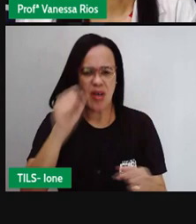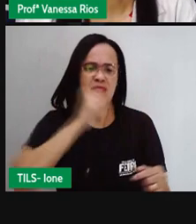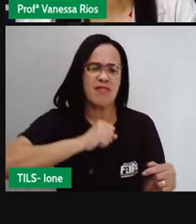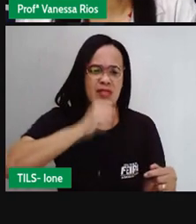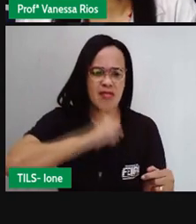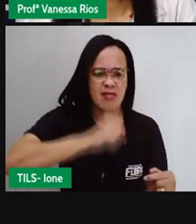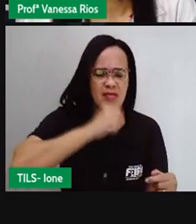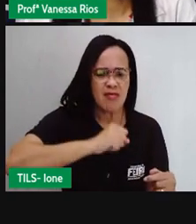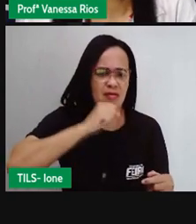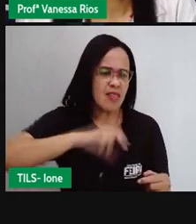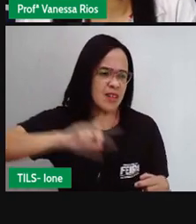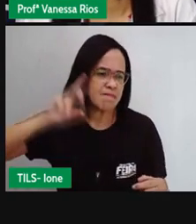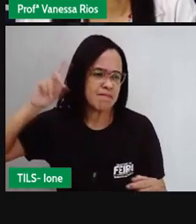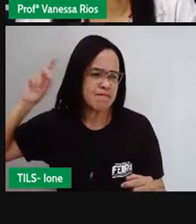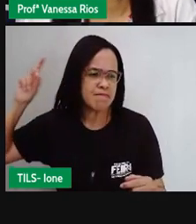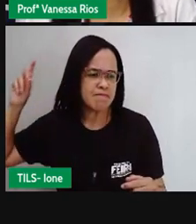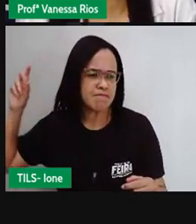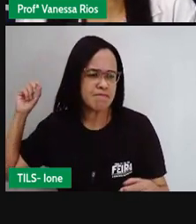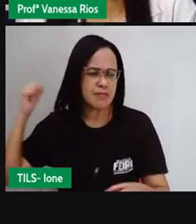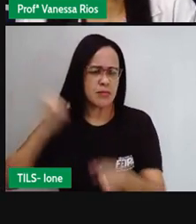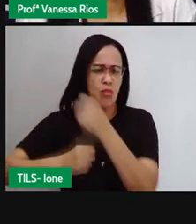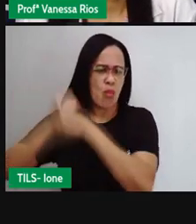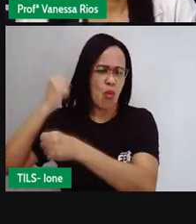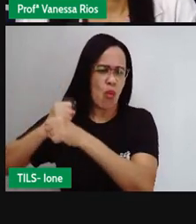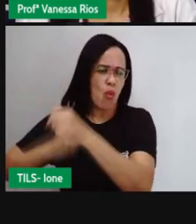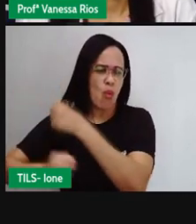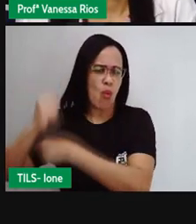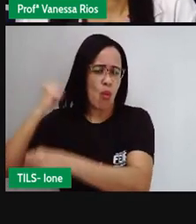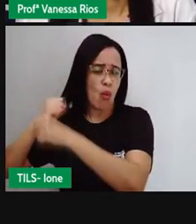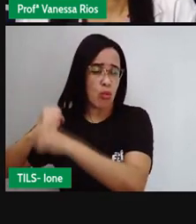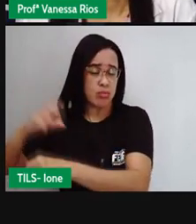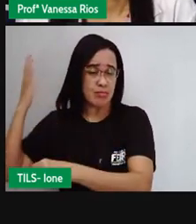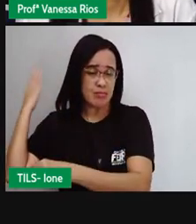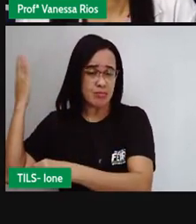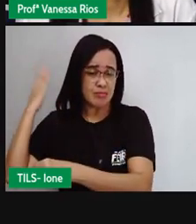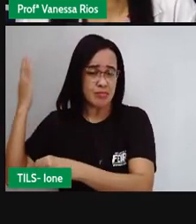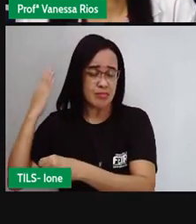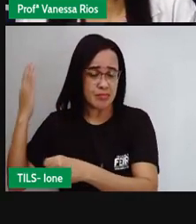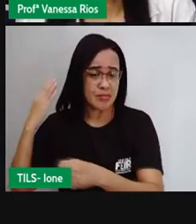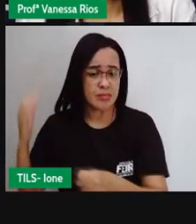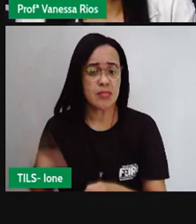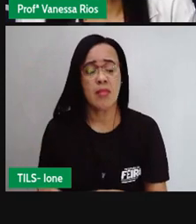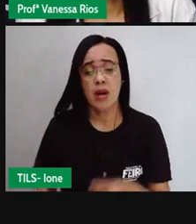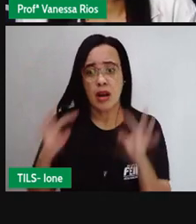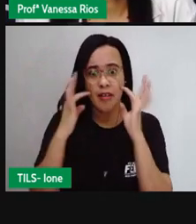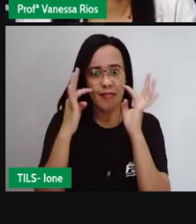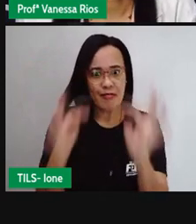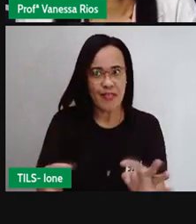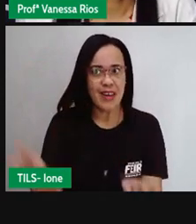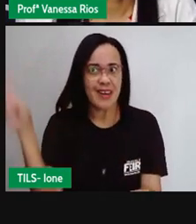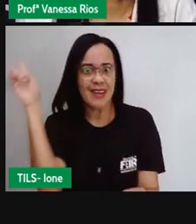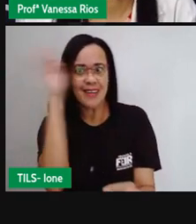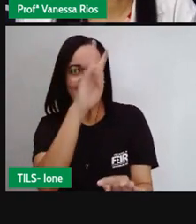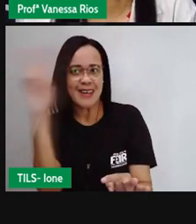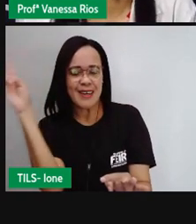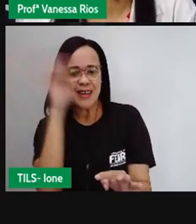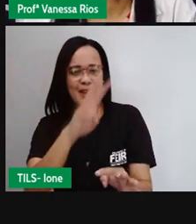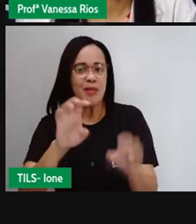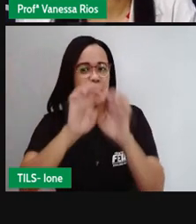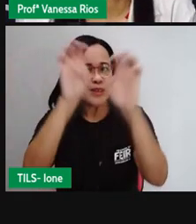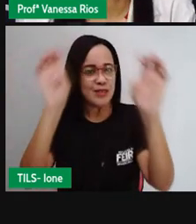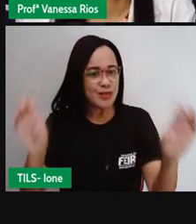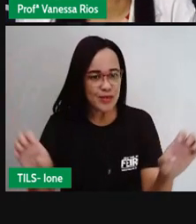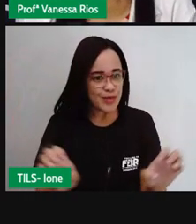aí de muitos anos, ainda o período colonial. E a gente reporta, quando a gente observa toda a estrutura, as